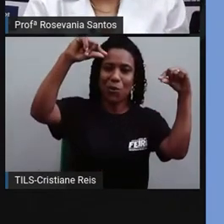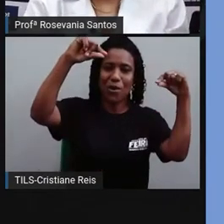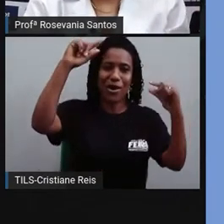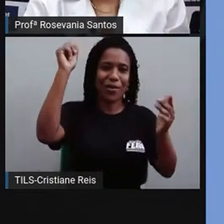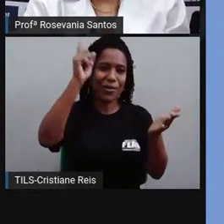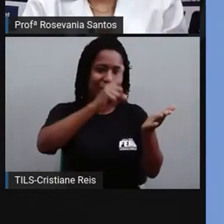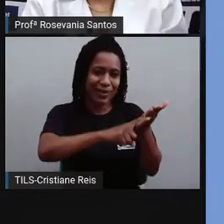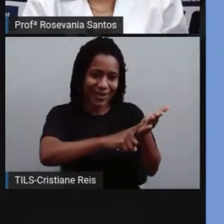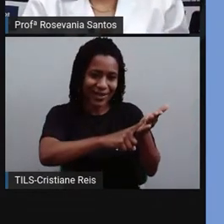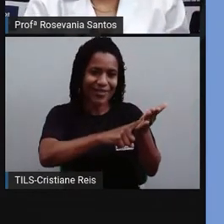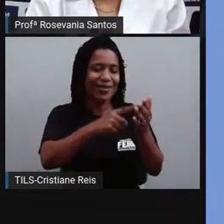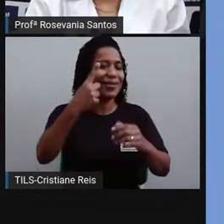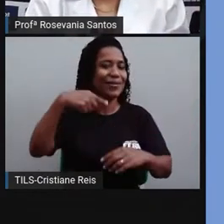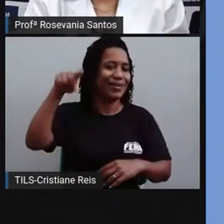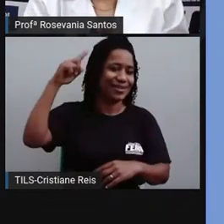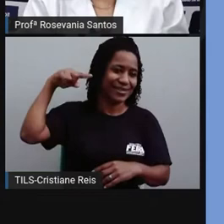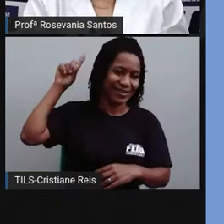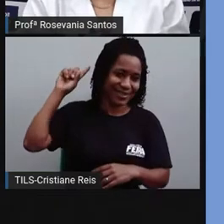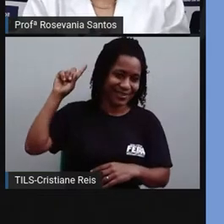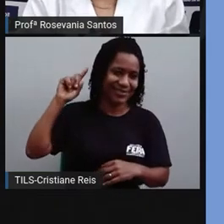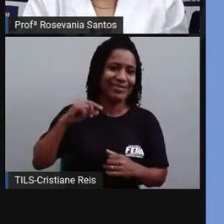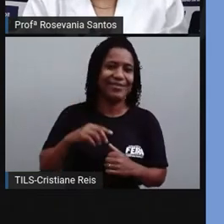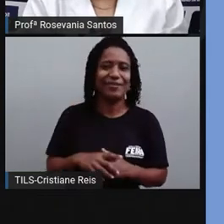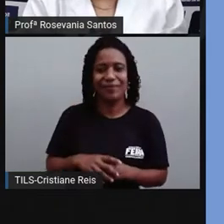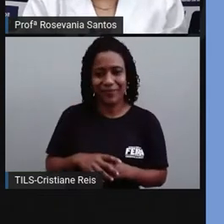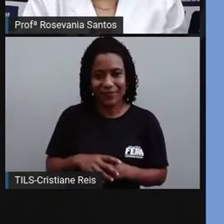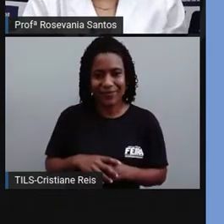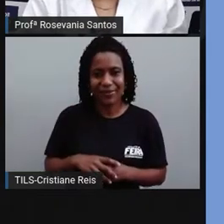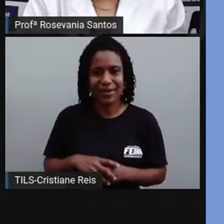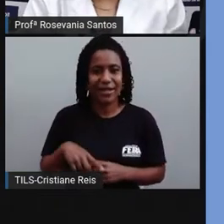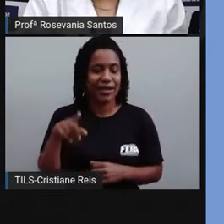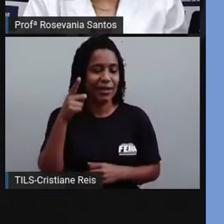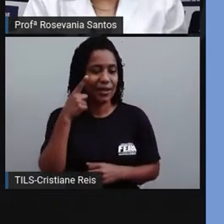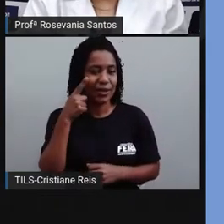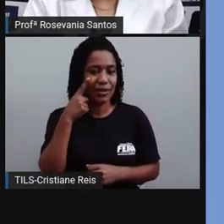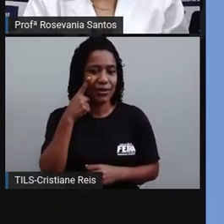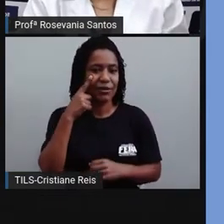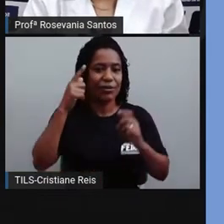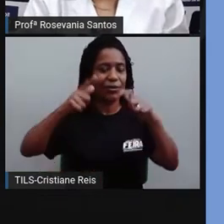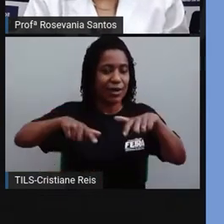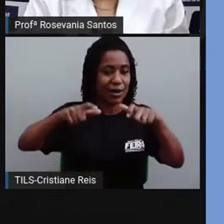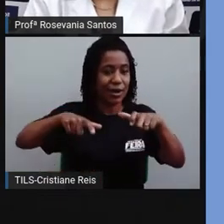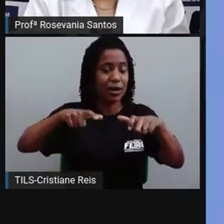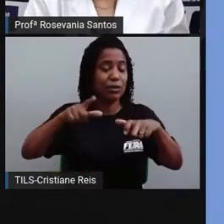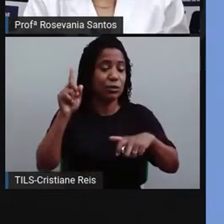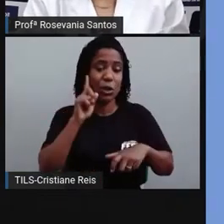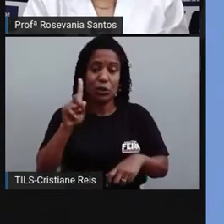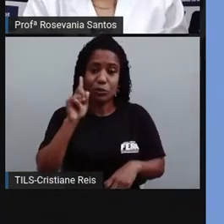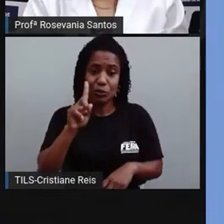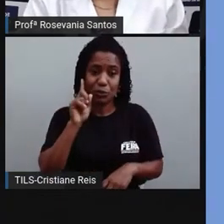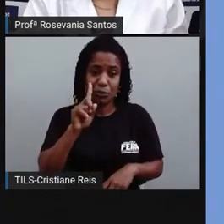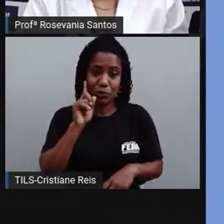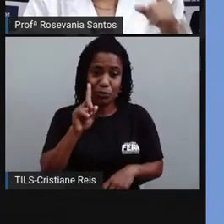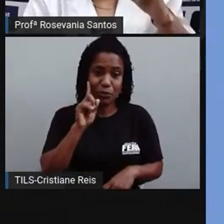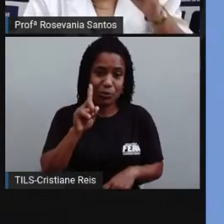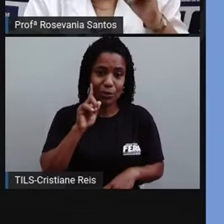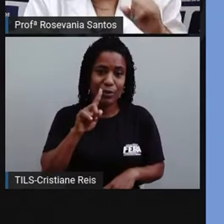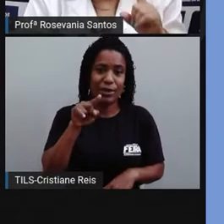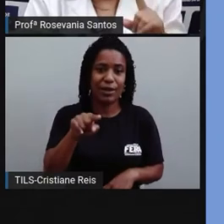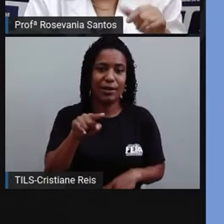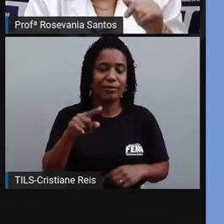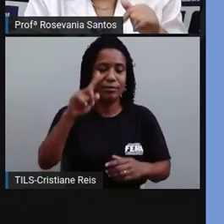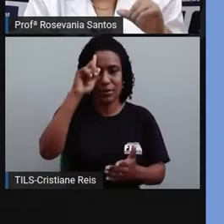Contava-se o tempo também assim, né? Então, nesse evento realizado em Washington, nos Estados Unidos, definiu-se um